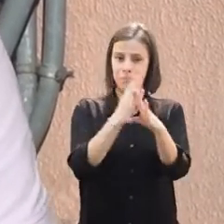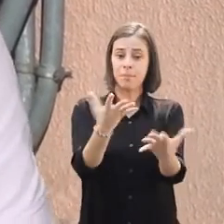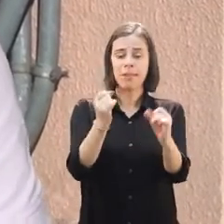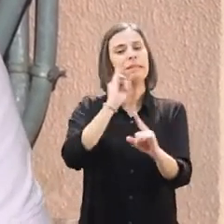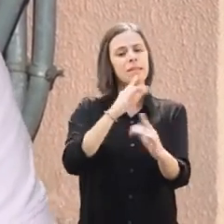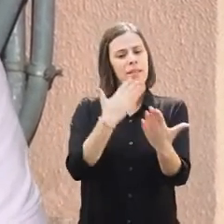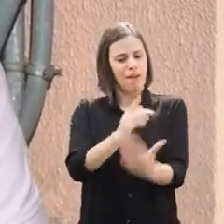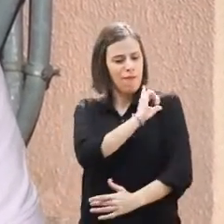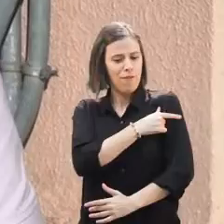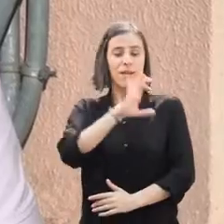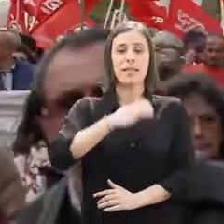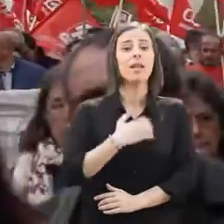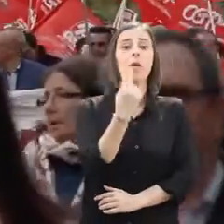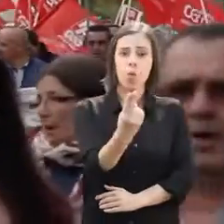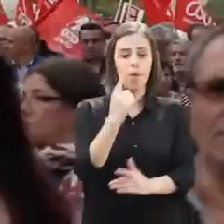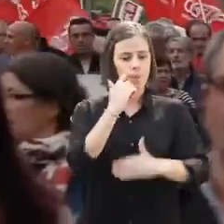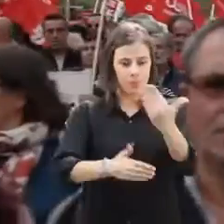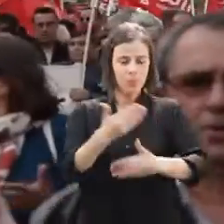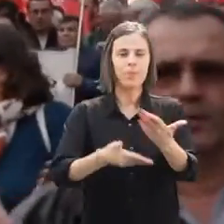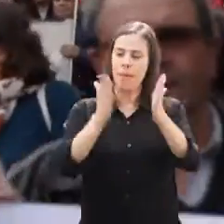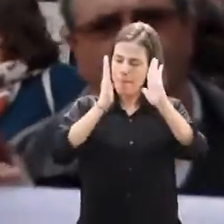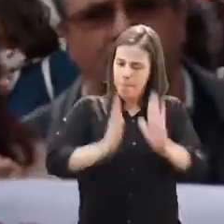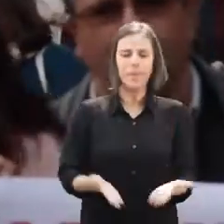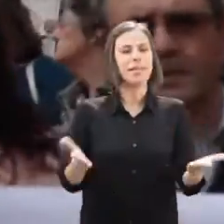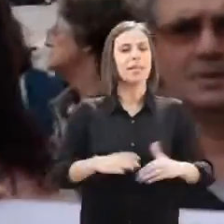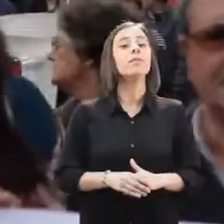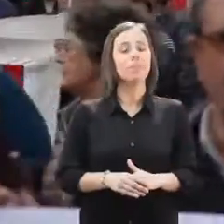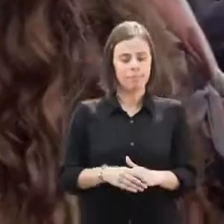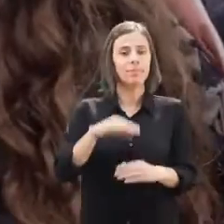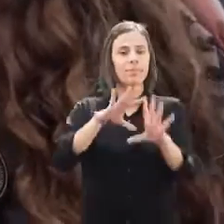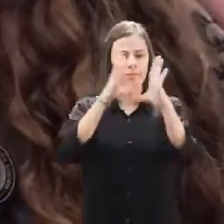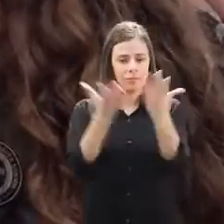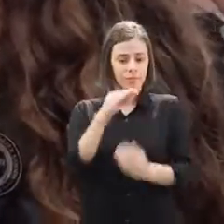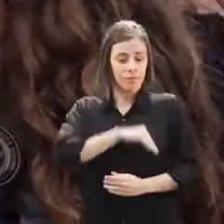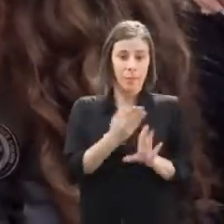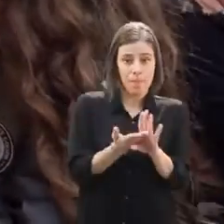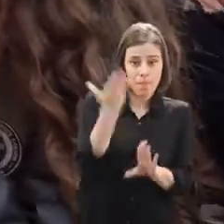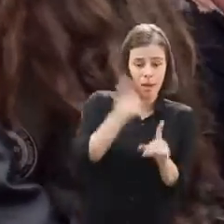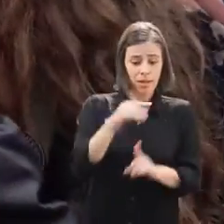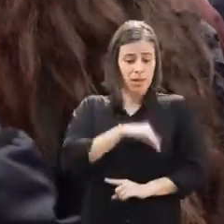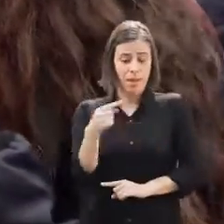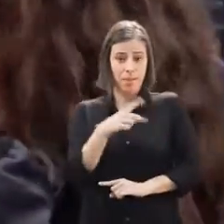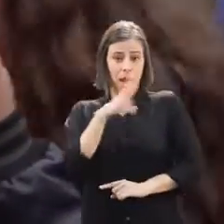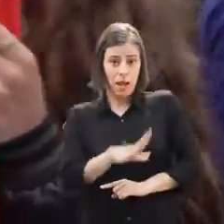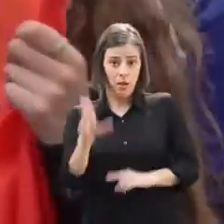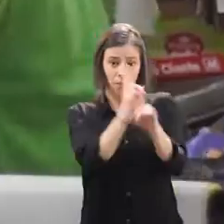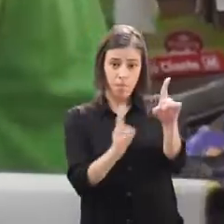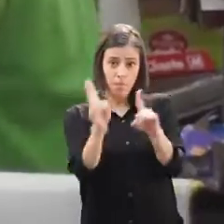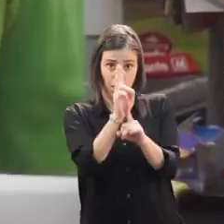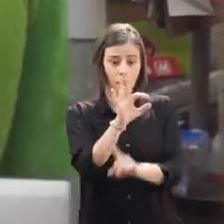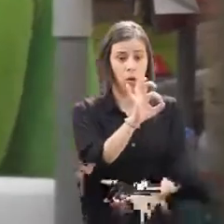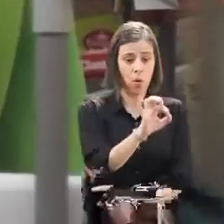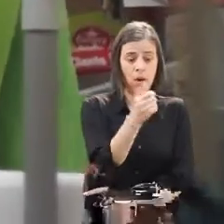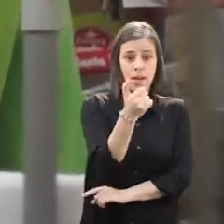determinante para dar mais força à CDU. Avançar é preciso. Aumento geral dos salários e do salário mínimo nacional